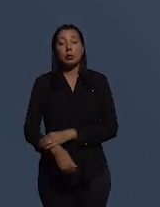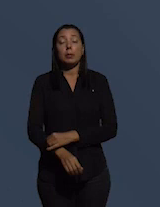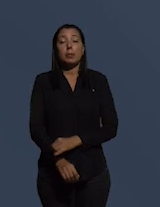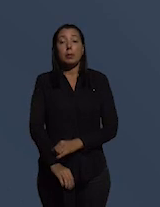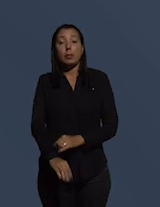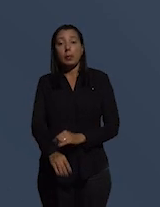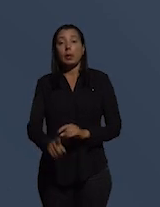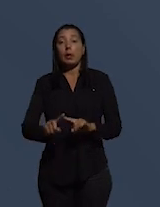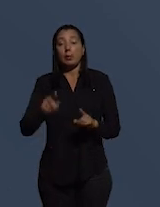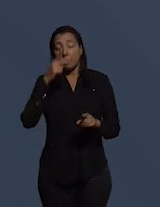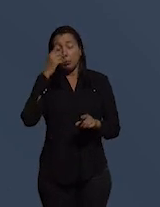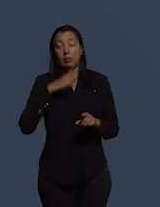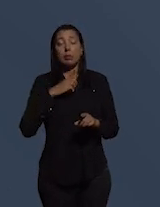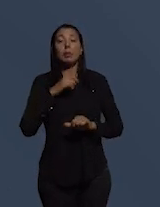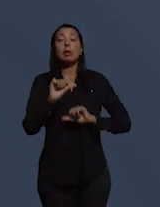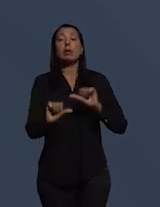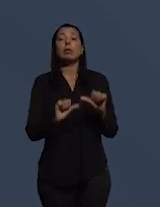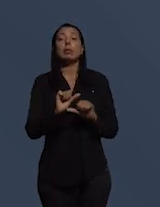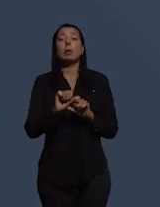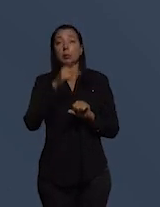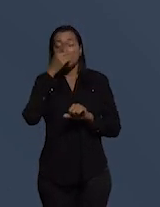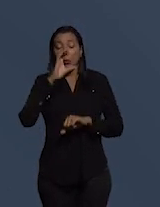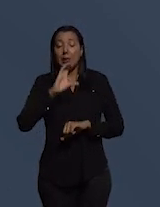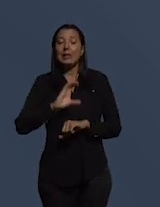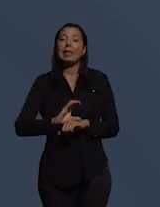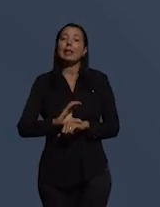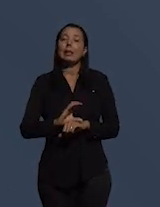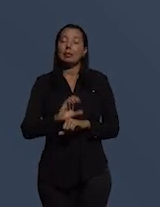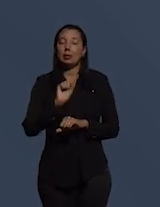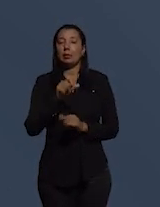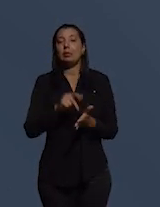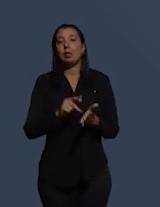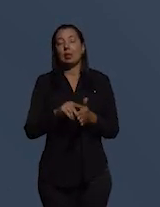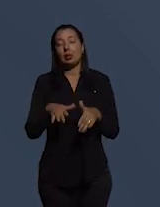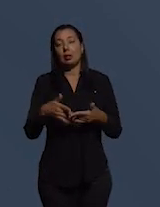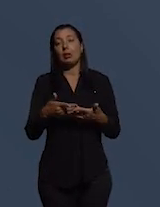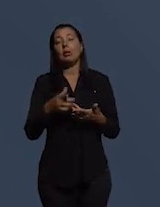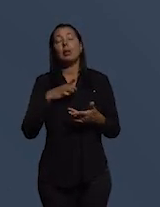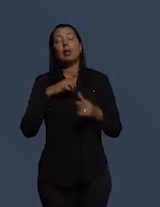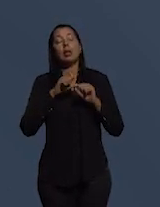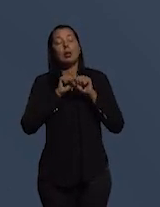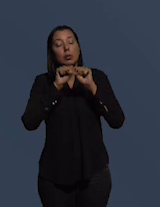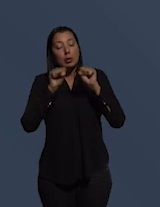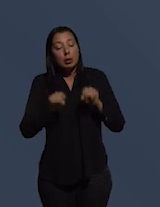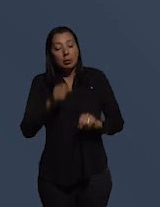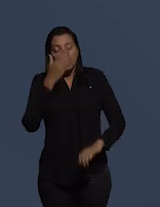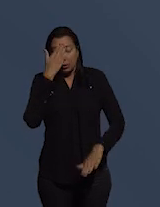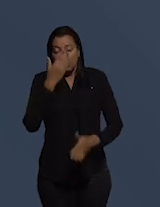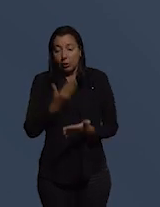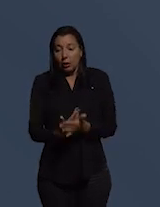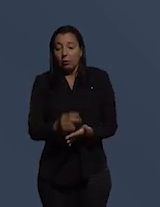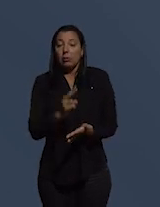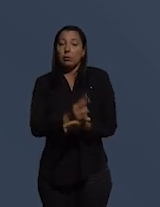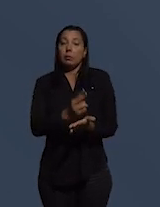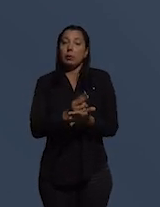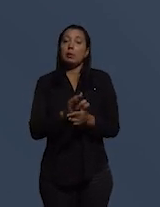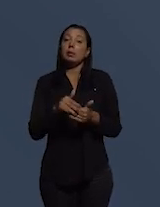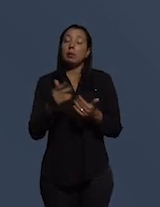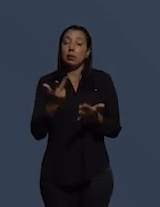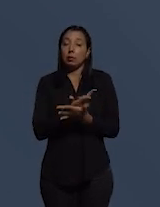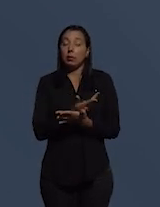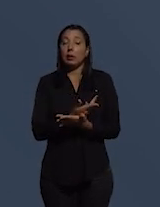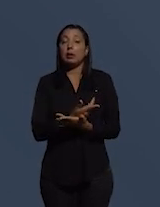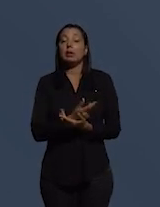pessoas têm se tornado cidadãs de cidadãos digitais então isso é um sistema que é confiável que simplesmente acontece com a